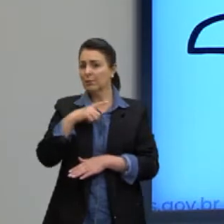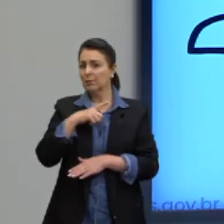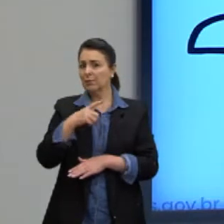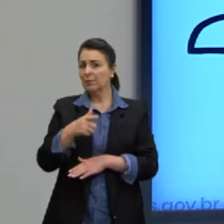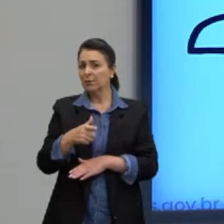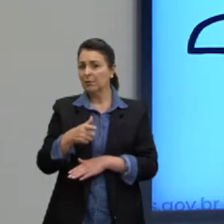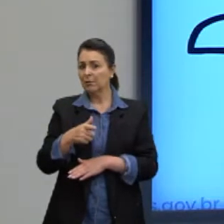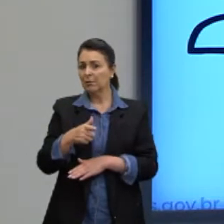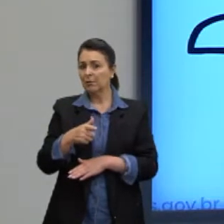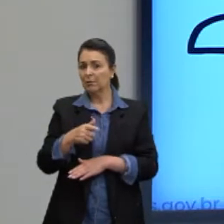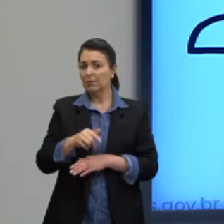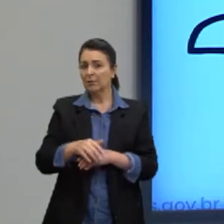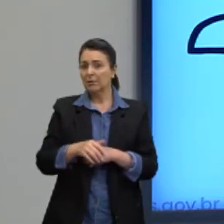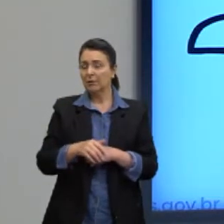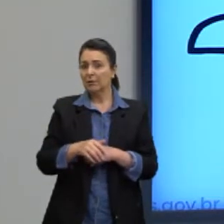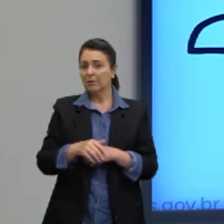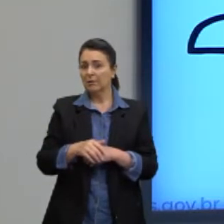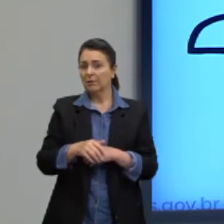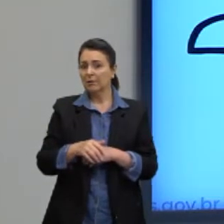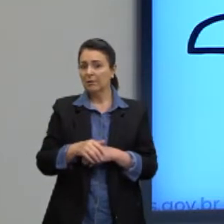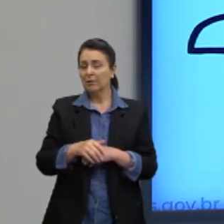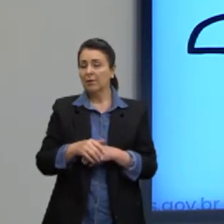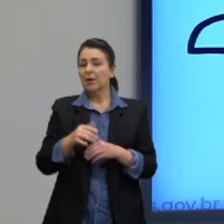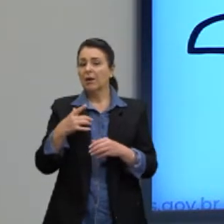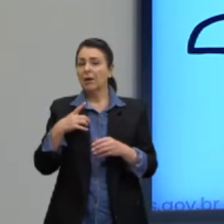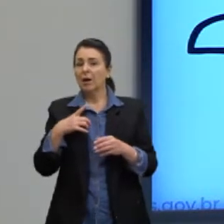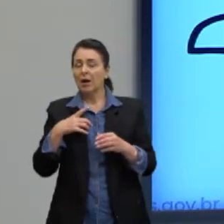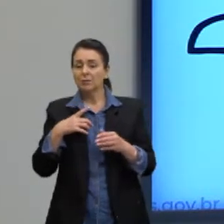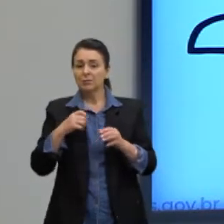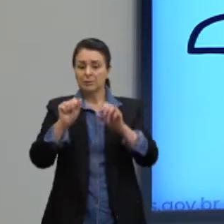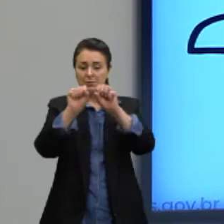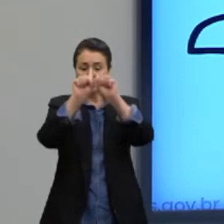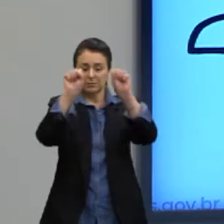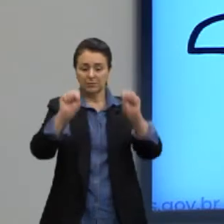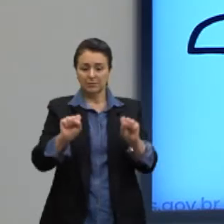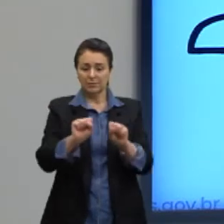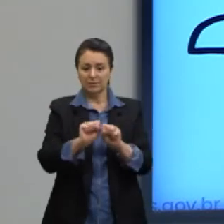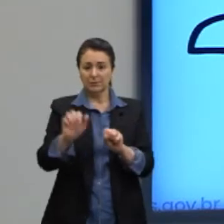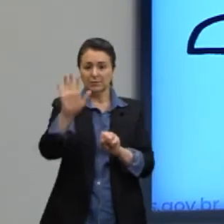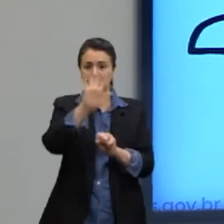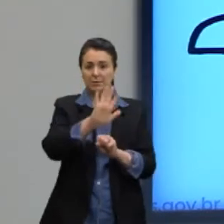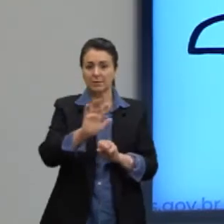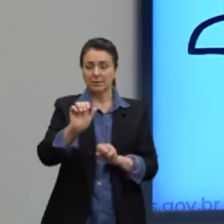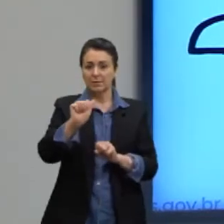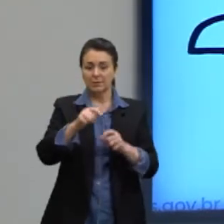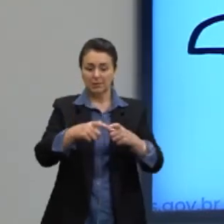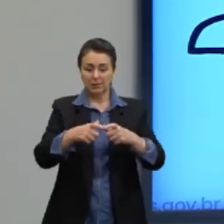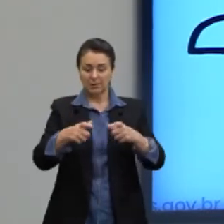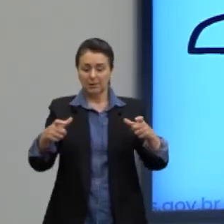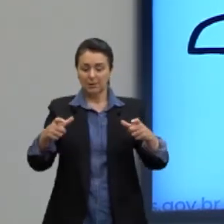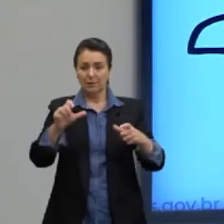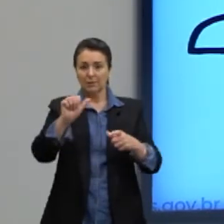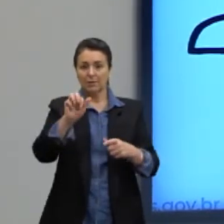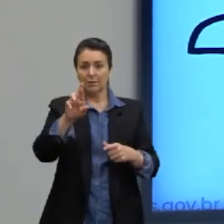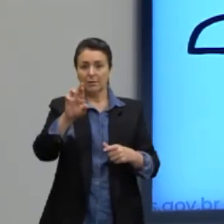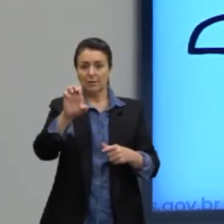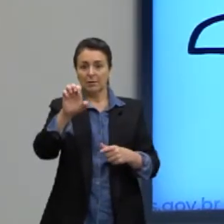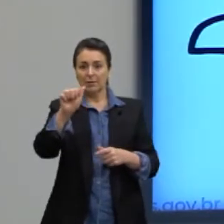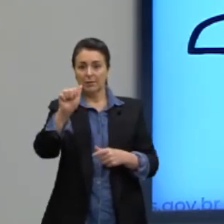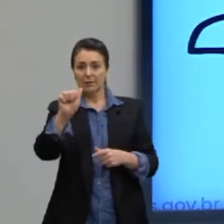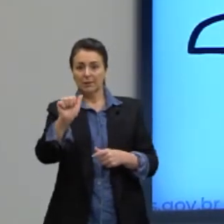leva em consideração as questões de área. Certo? Então, falou de superfície, está falando de área.